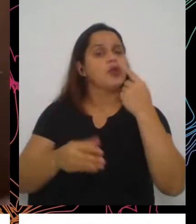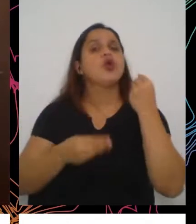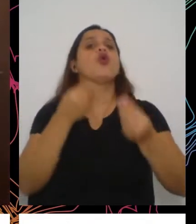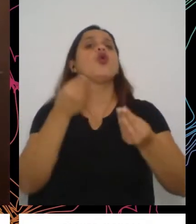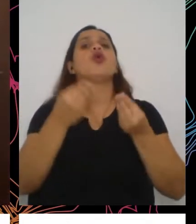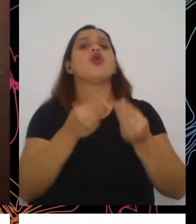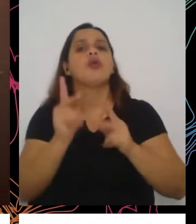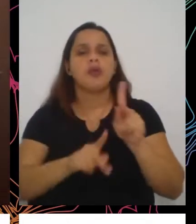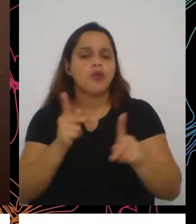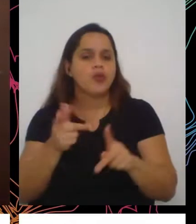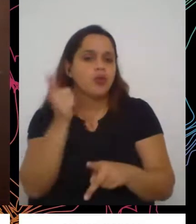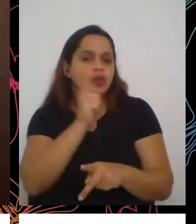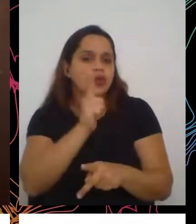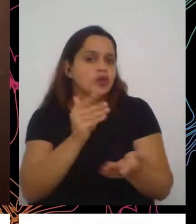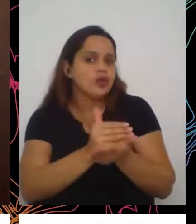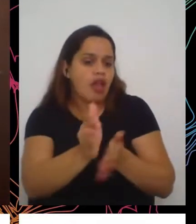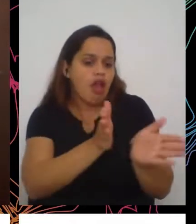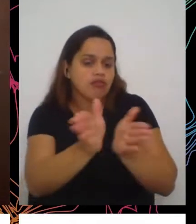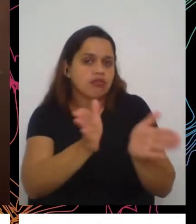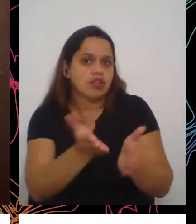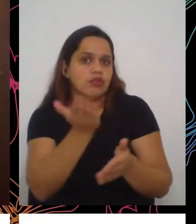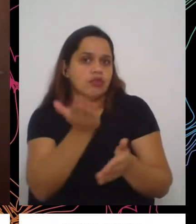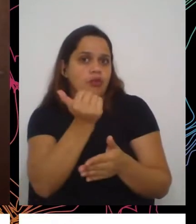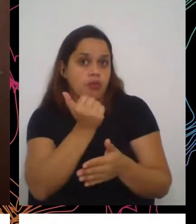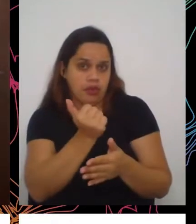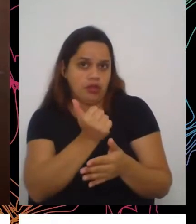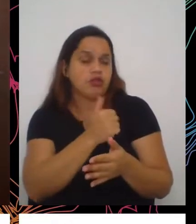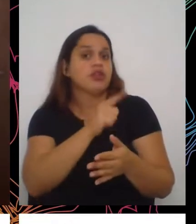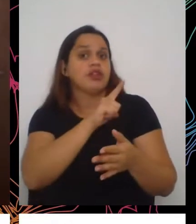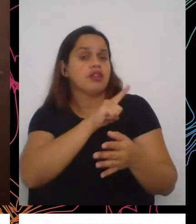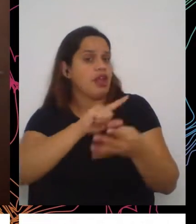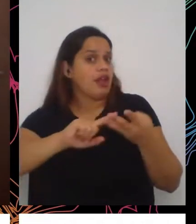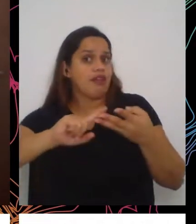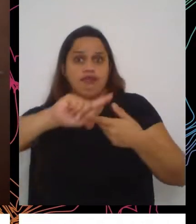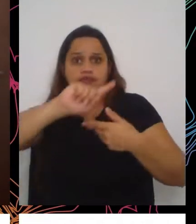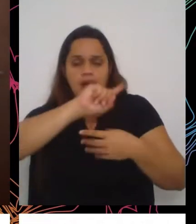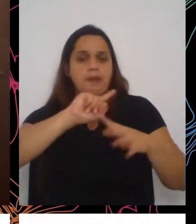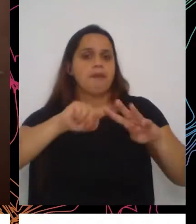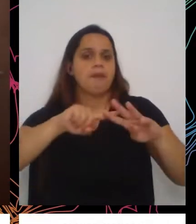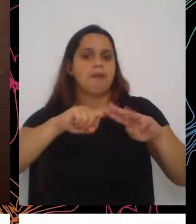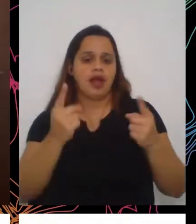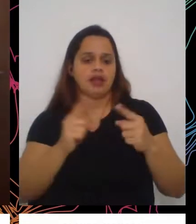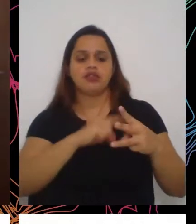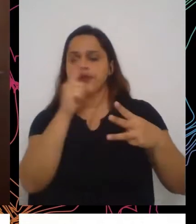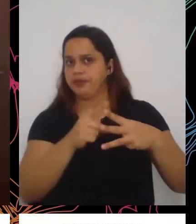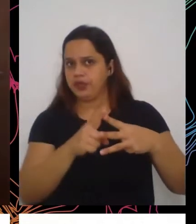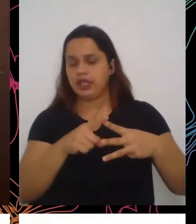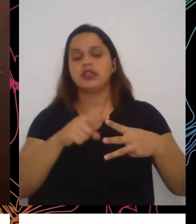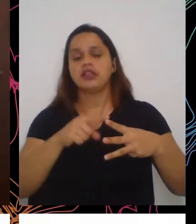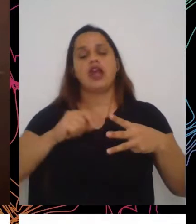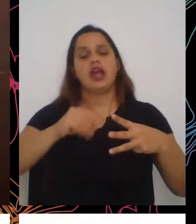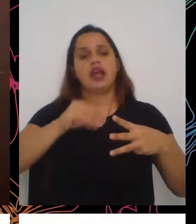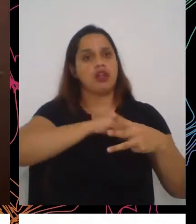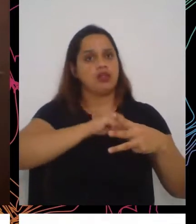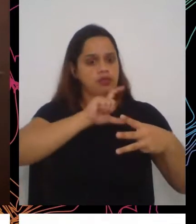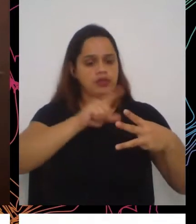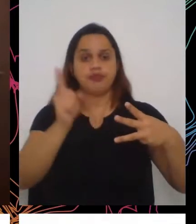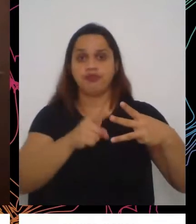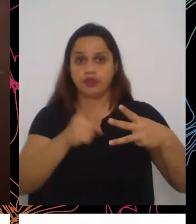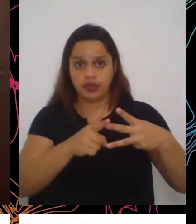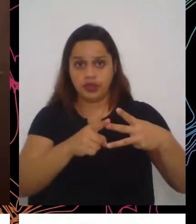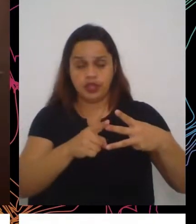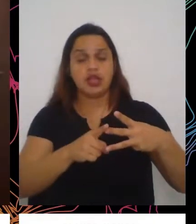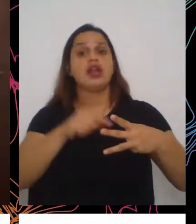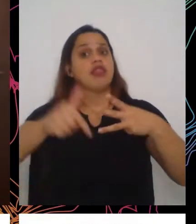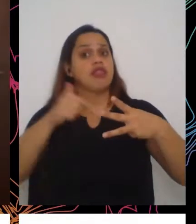né, eu acho que são várias questões, mas eu destacaria três. Aumento do salário mínimo, construção de empregos formais